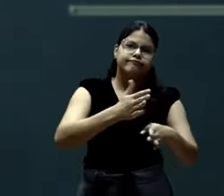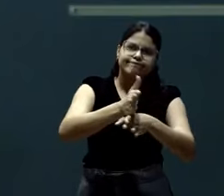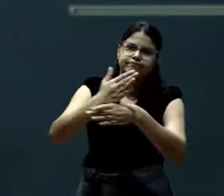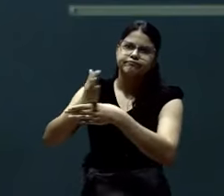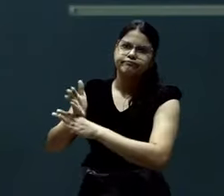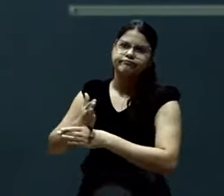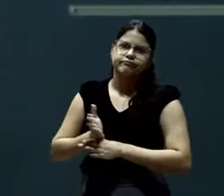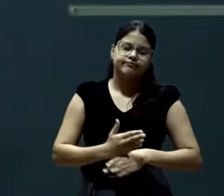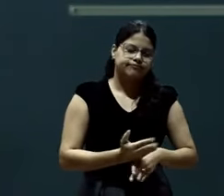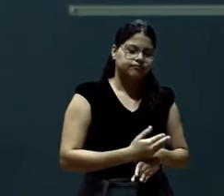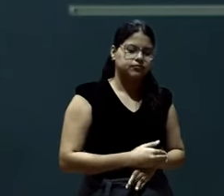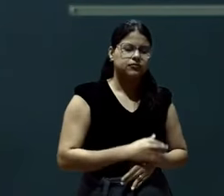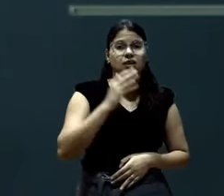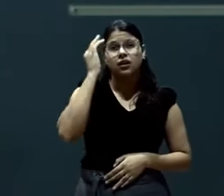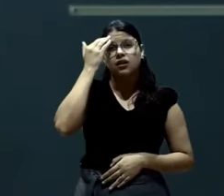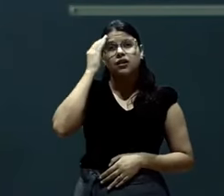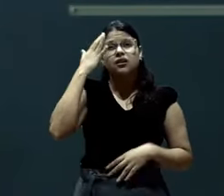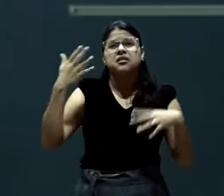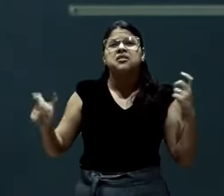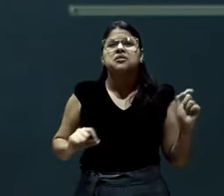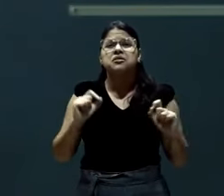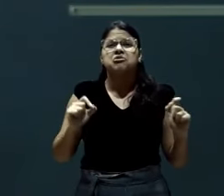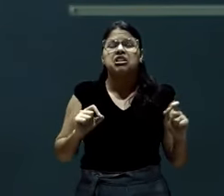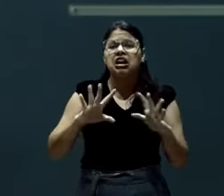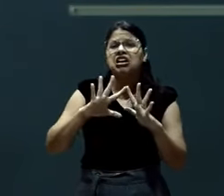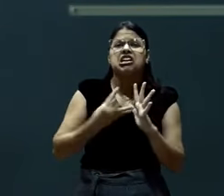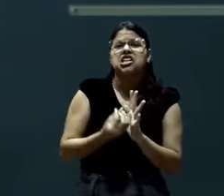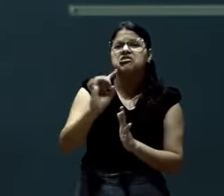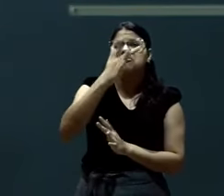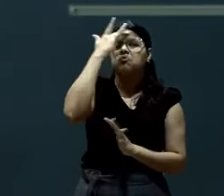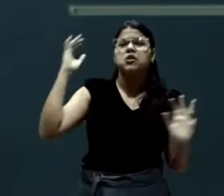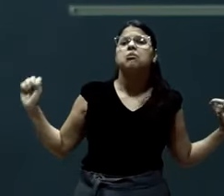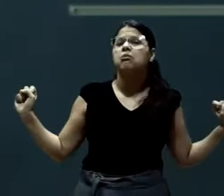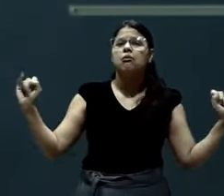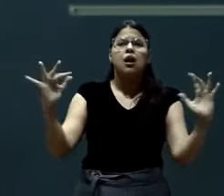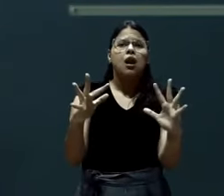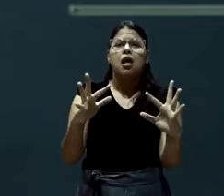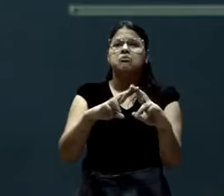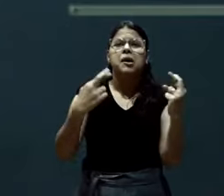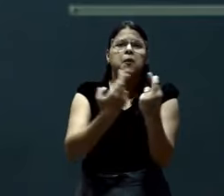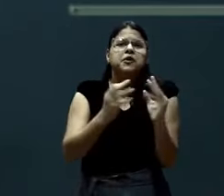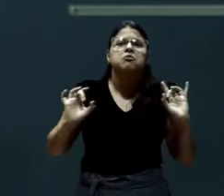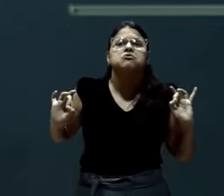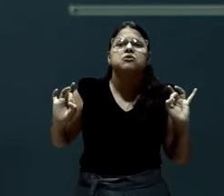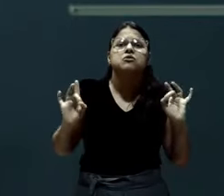perdendo. Entendendo que igreja é um ajuntamento de pessoas, como nós estamos aqui.